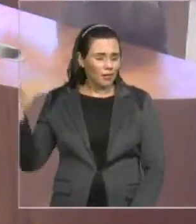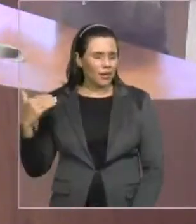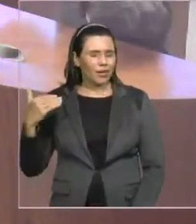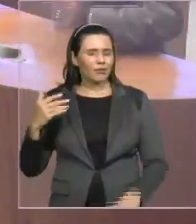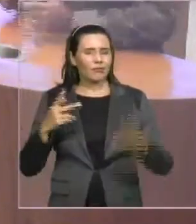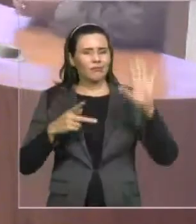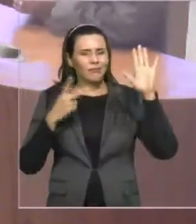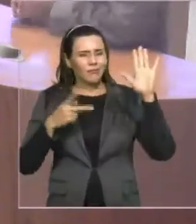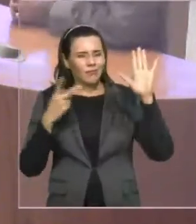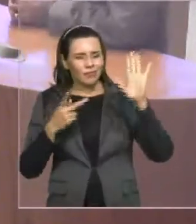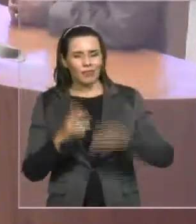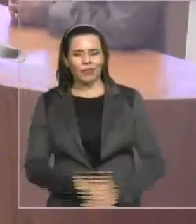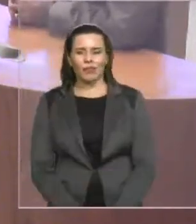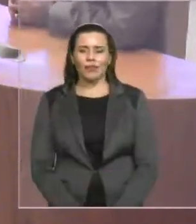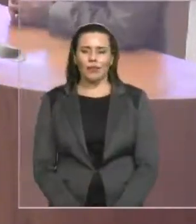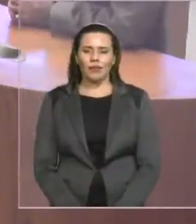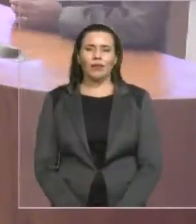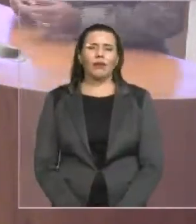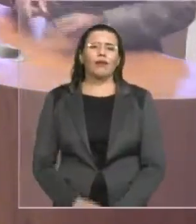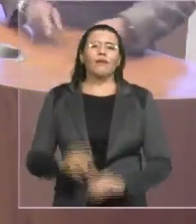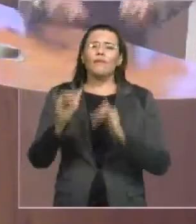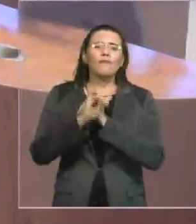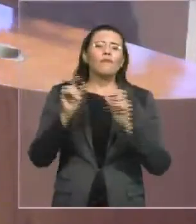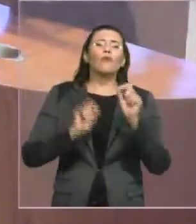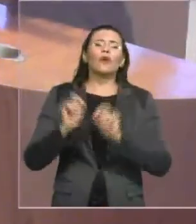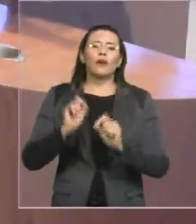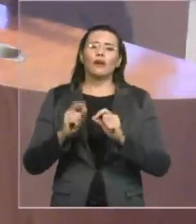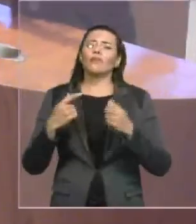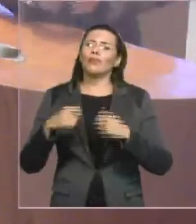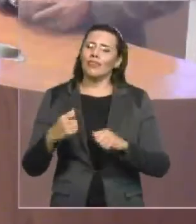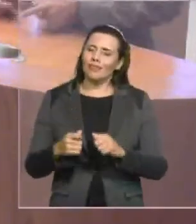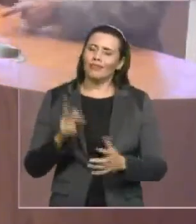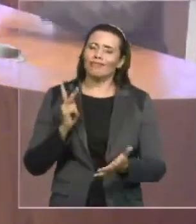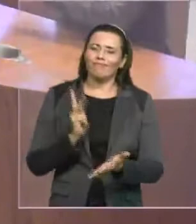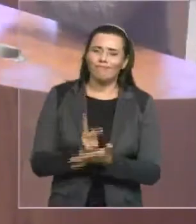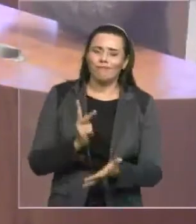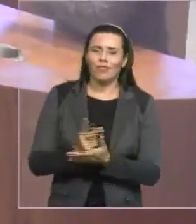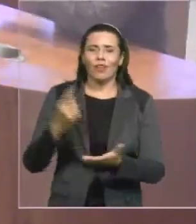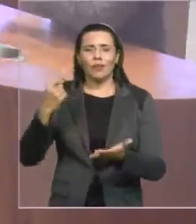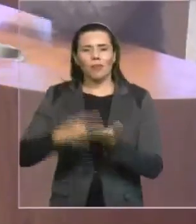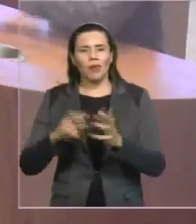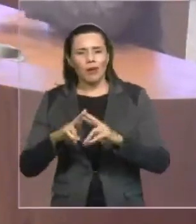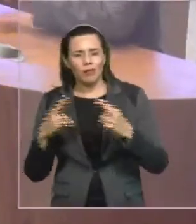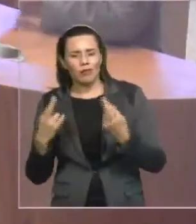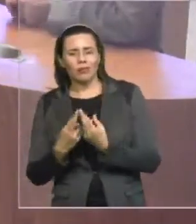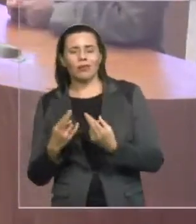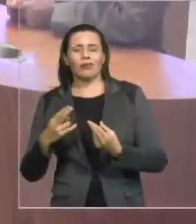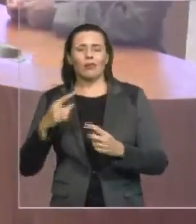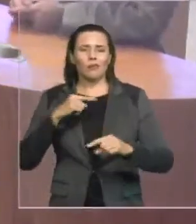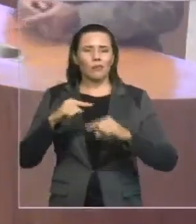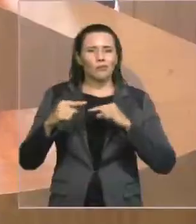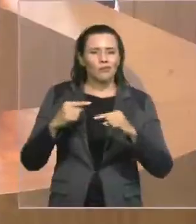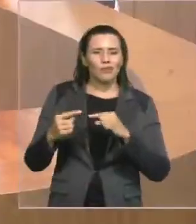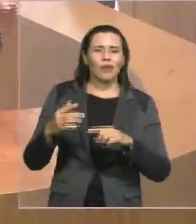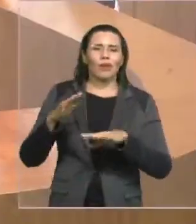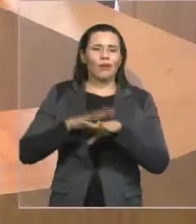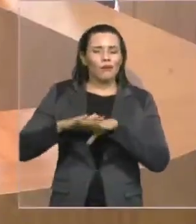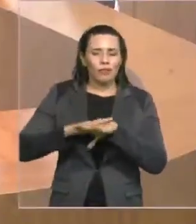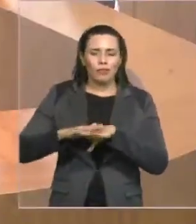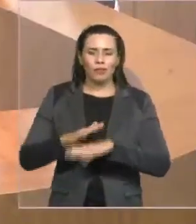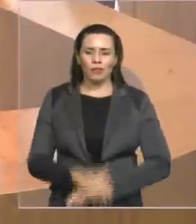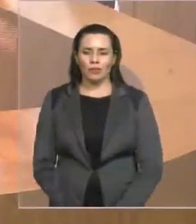pelo Maranhão, deputado Bira do Pindaré. Hoje ele vai para os municípios onde tem pré-candidatos a